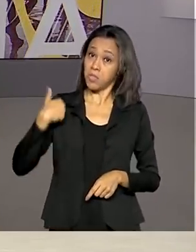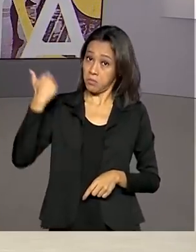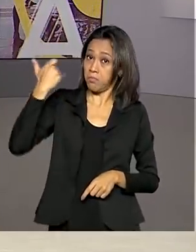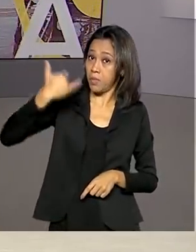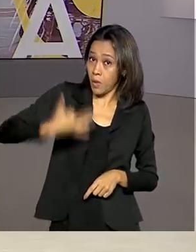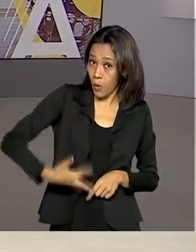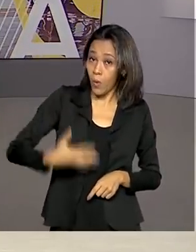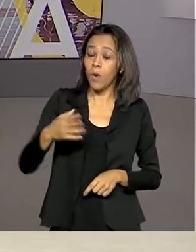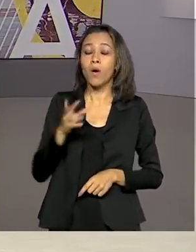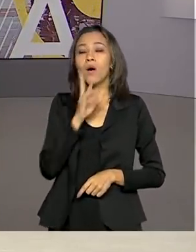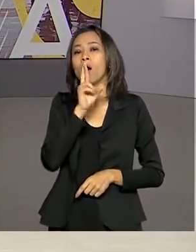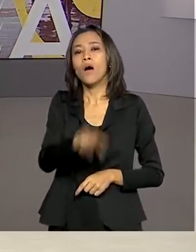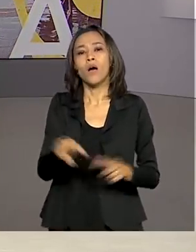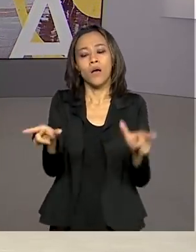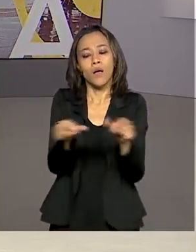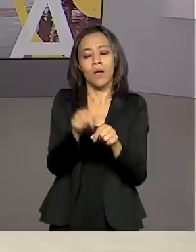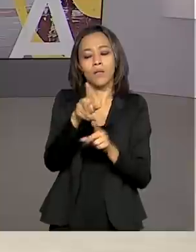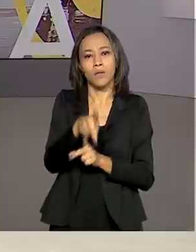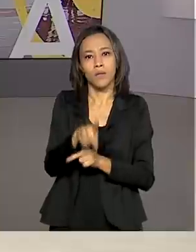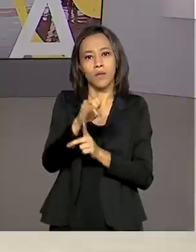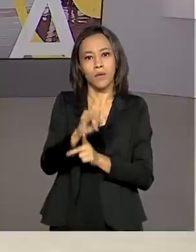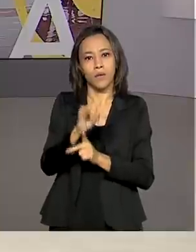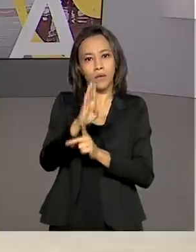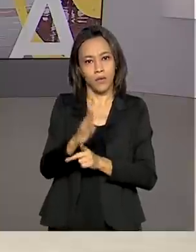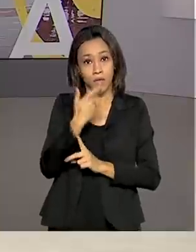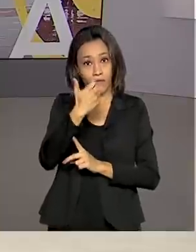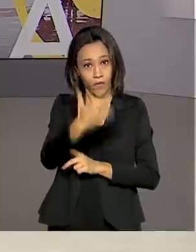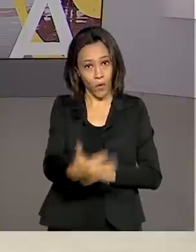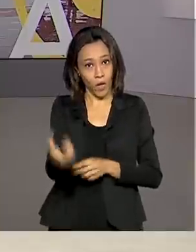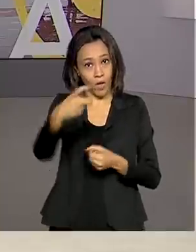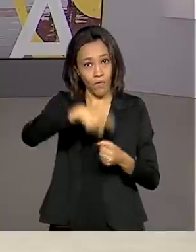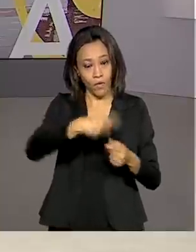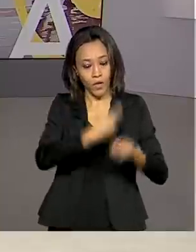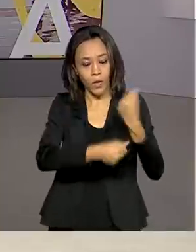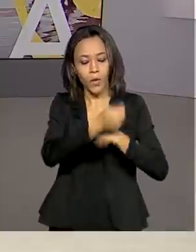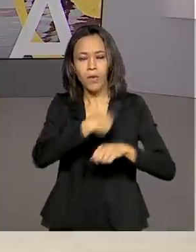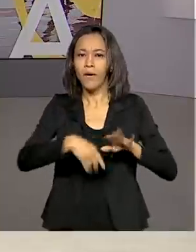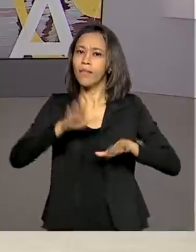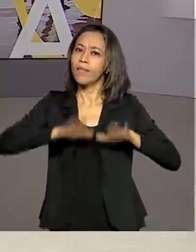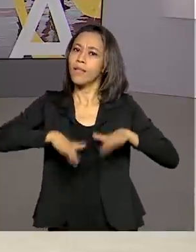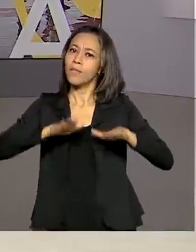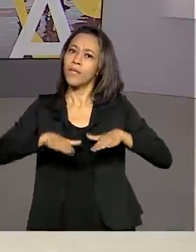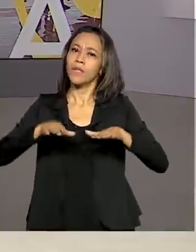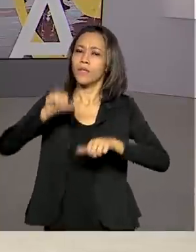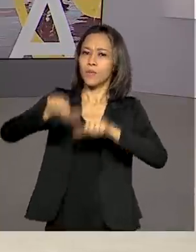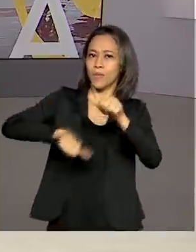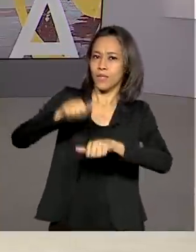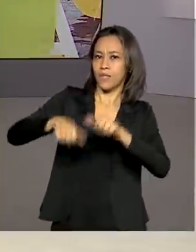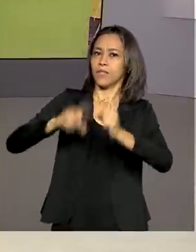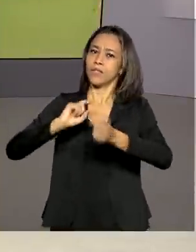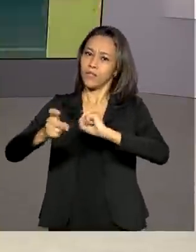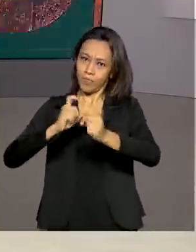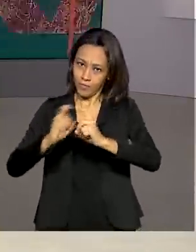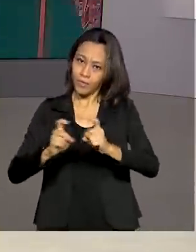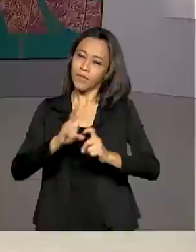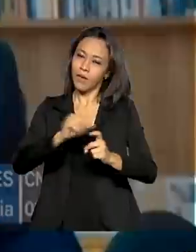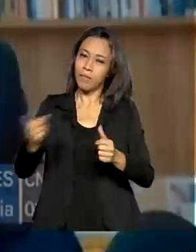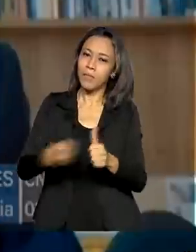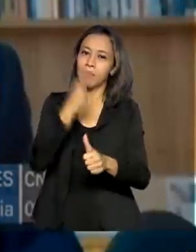o resultado do PIB e reforçou que a retomada da economia depende de reformas que vão passar pelo Congresso.